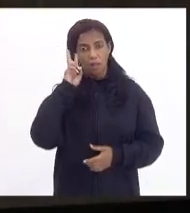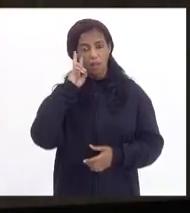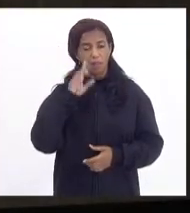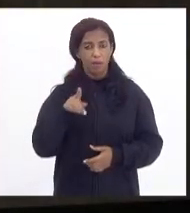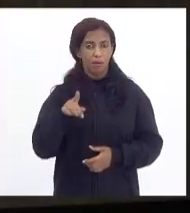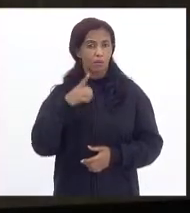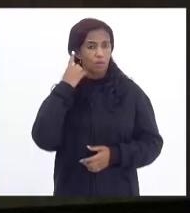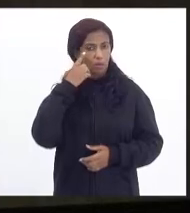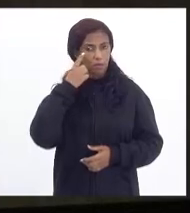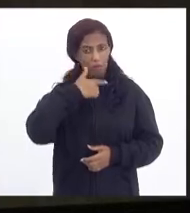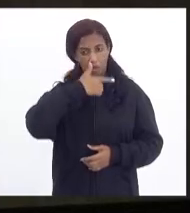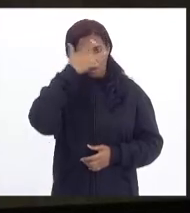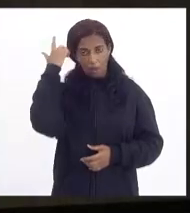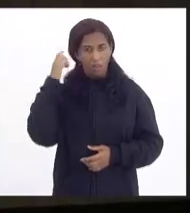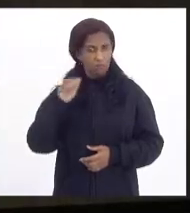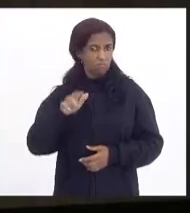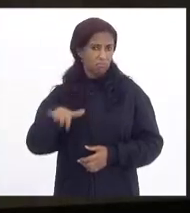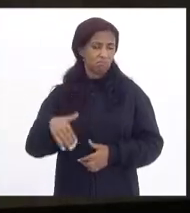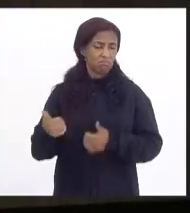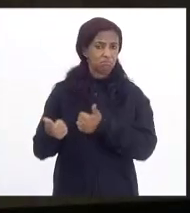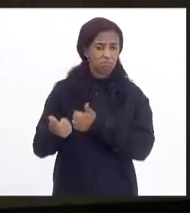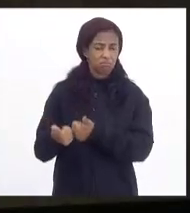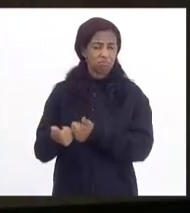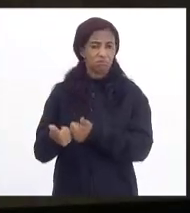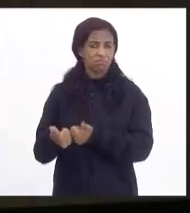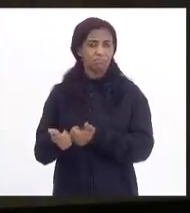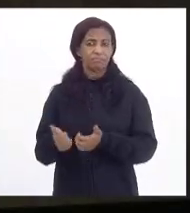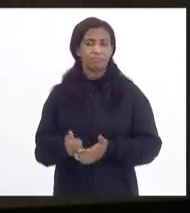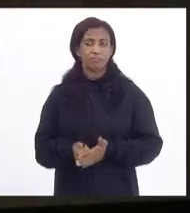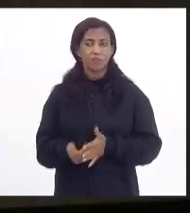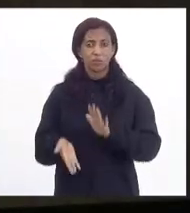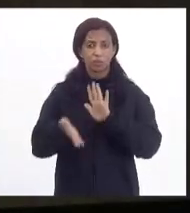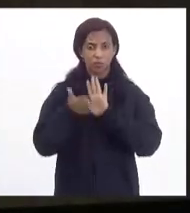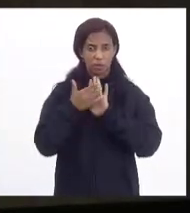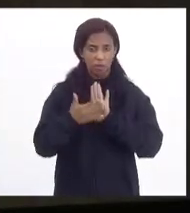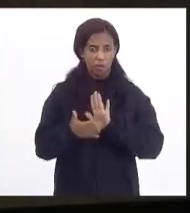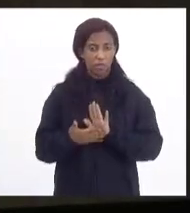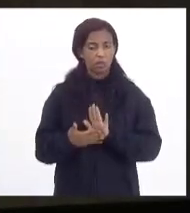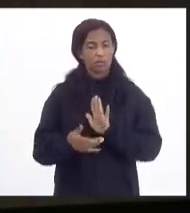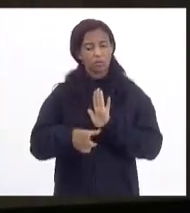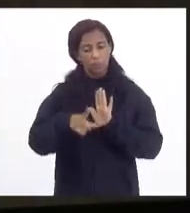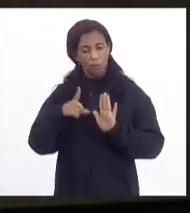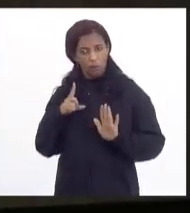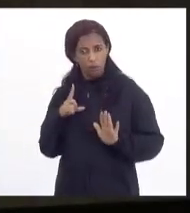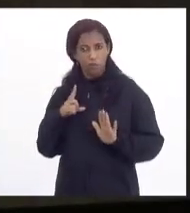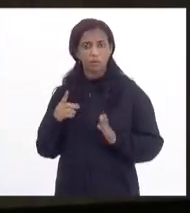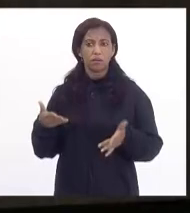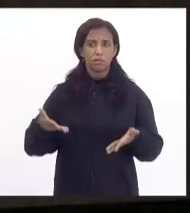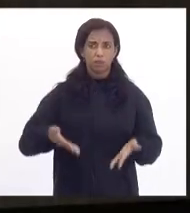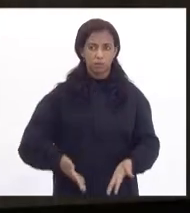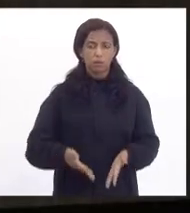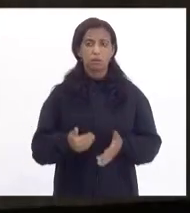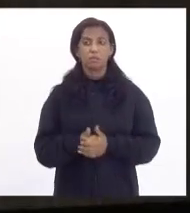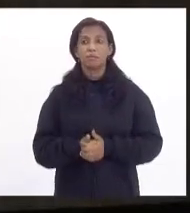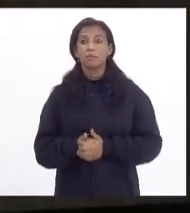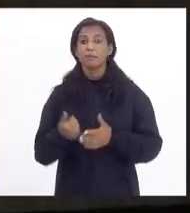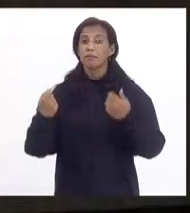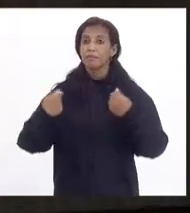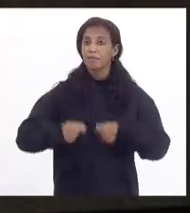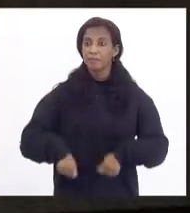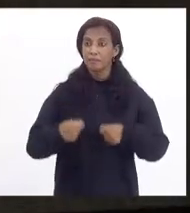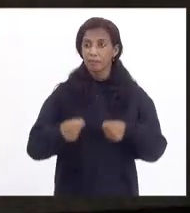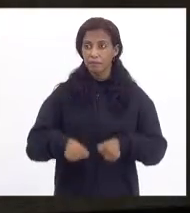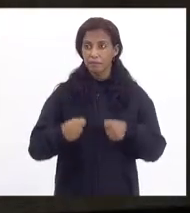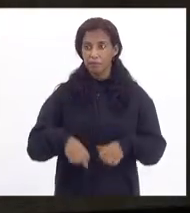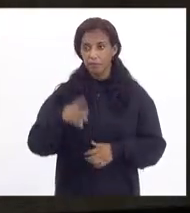Paulo pede. Primeiro faz sentido, óbvio, que os pareceres sejam antecipados aqui em plenário. Mas eu preciso